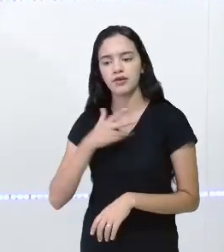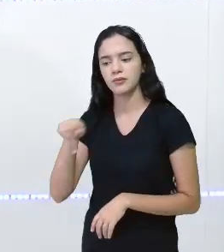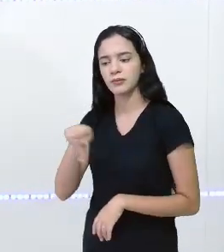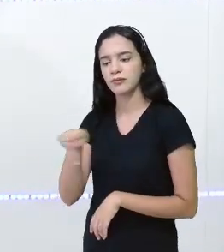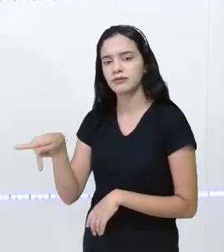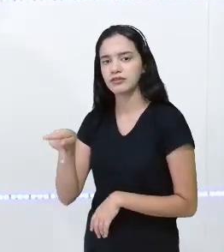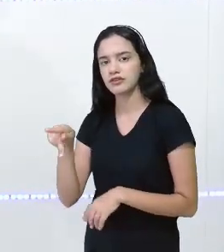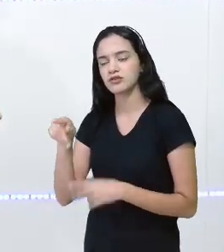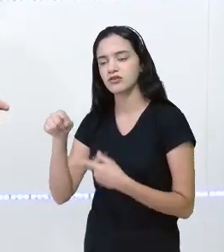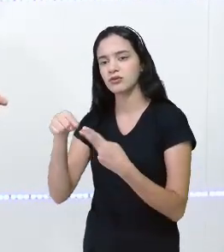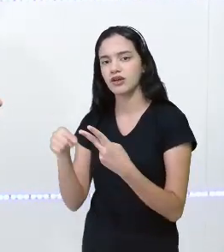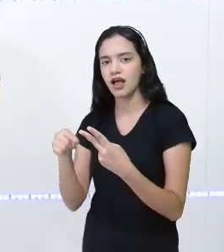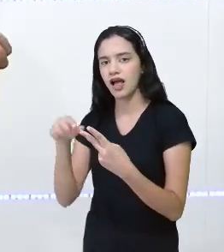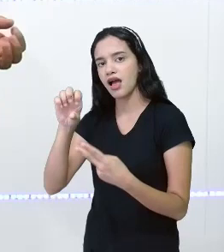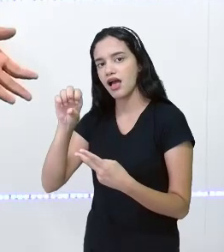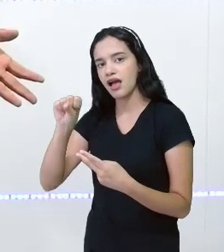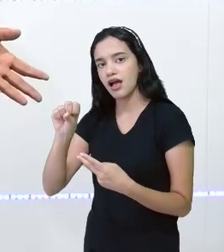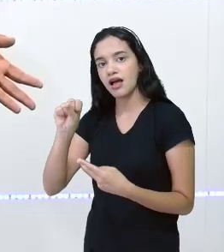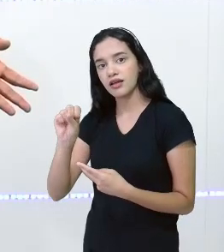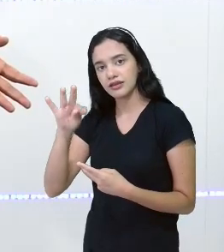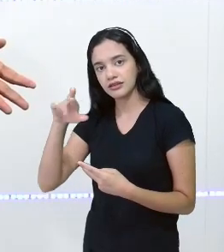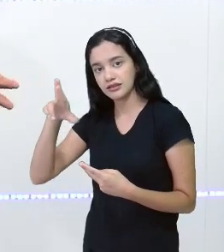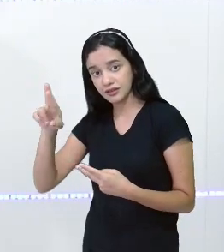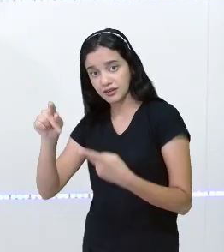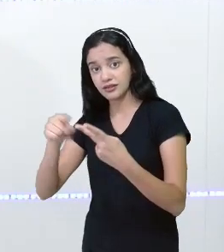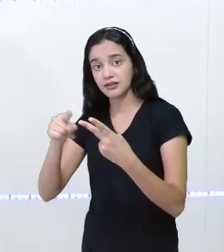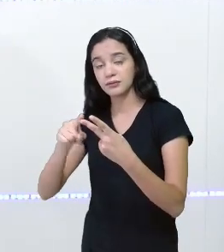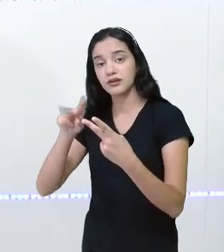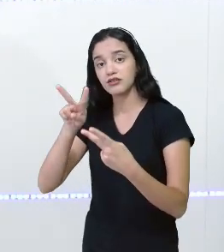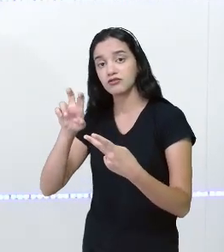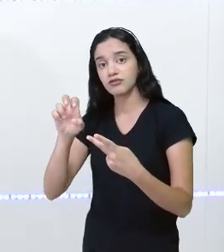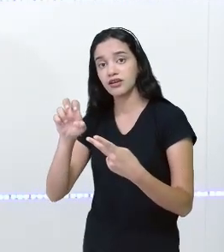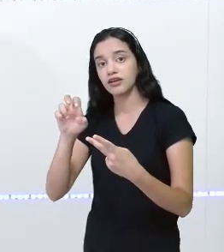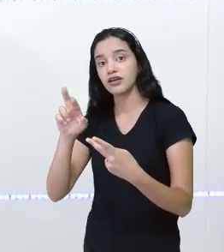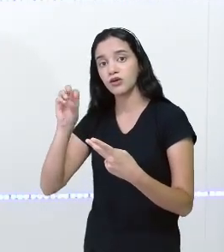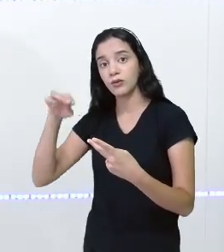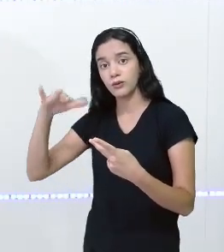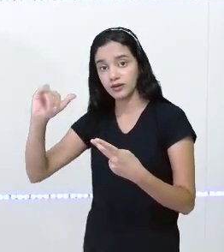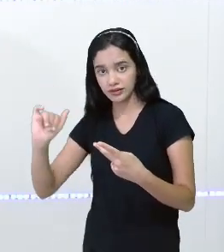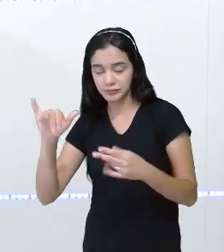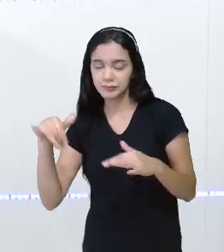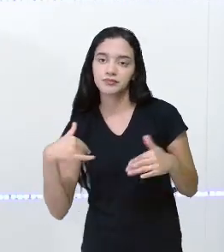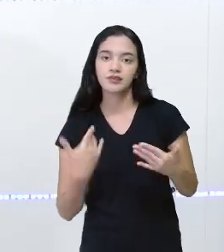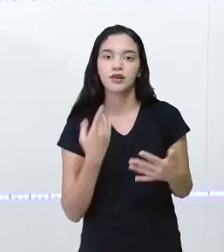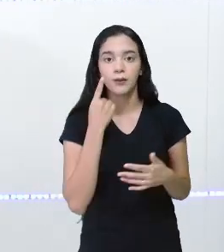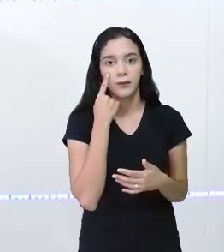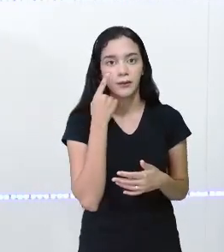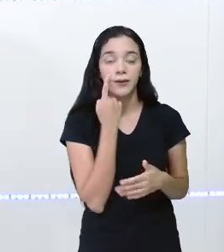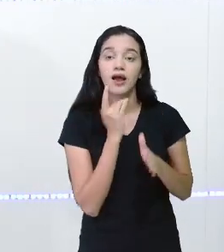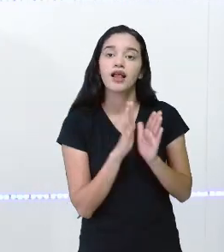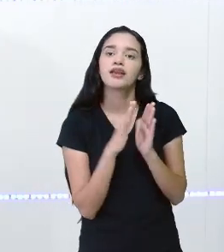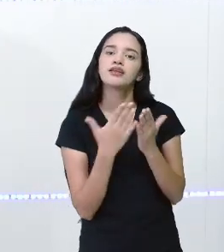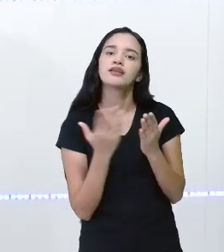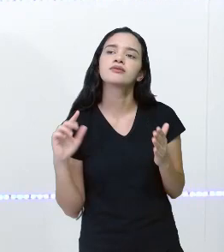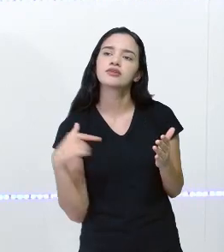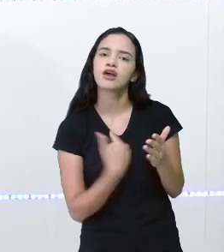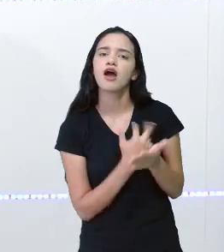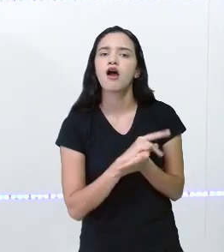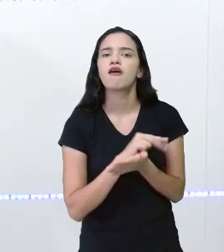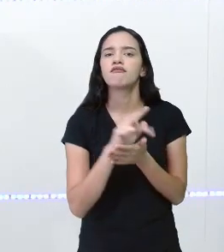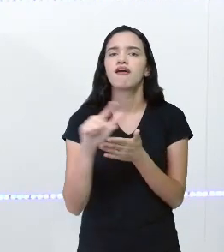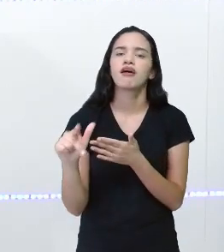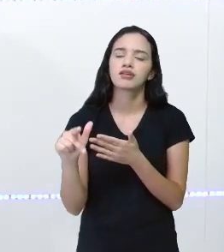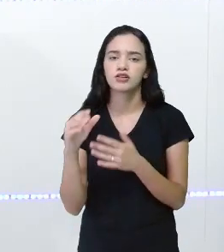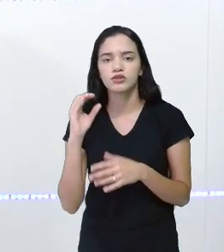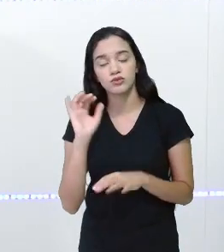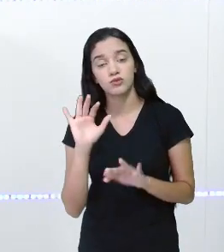professora Verônica, esta medalha. Não é verdade, professora? É verdade. Pois é. Então, olha, neste livrinho a gente viu várias